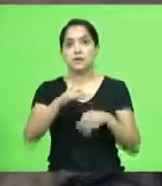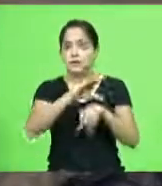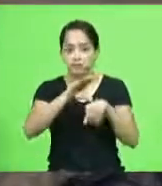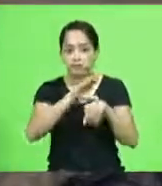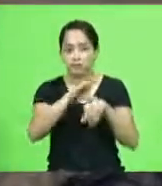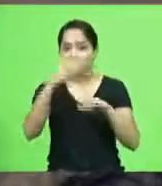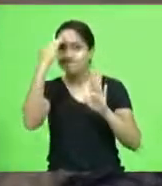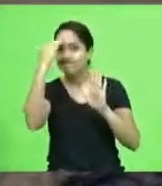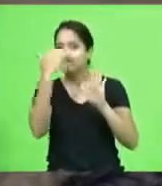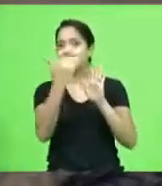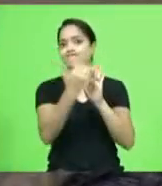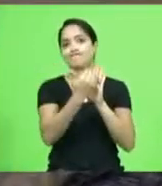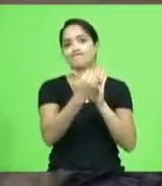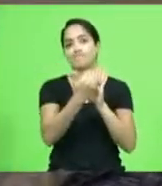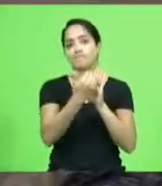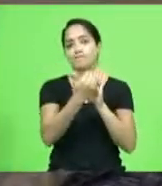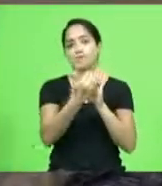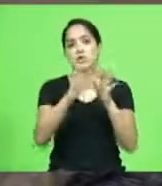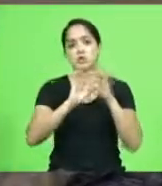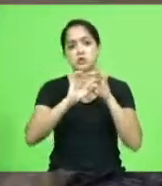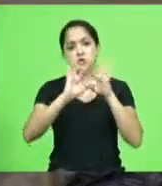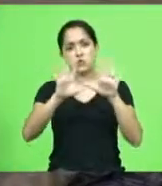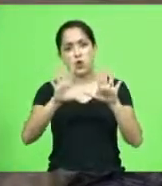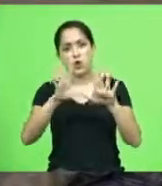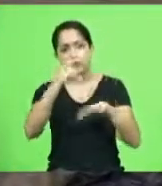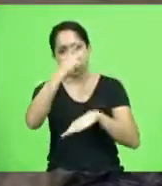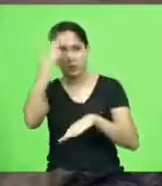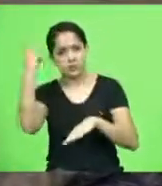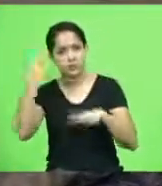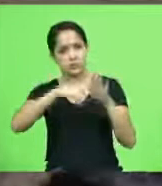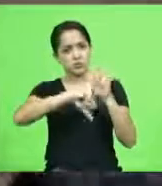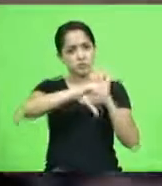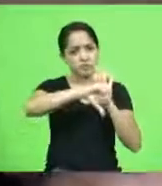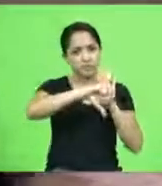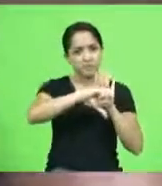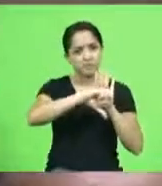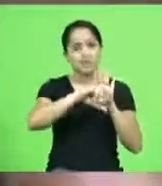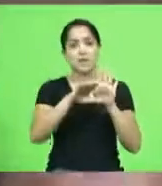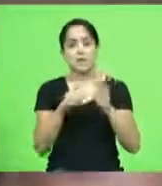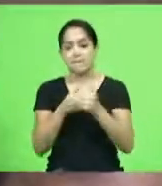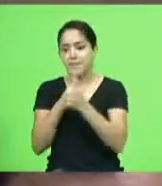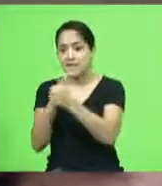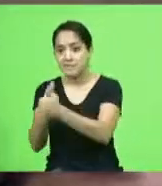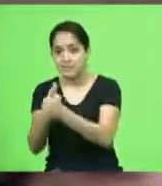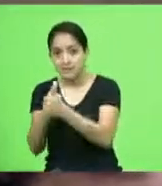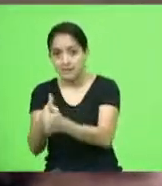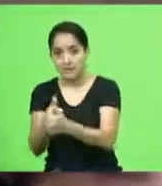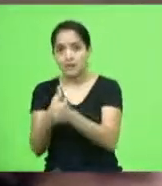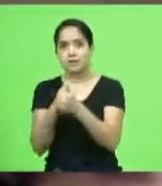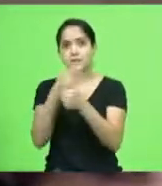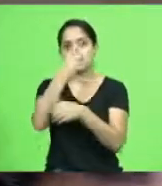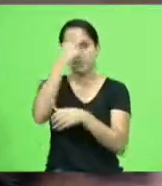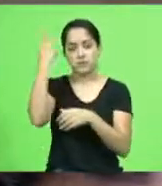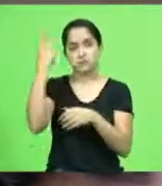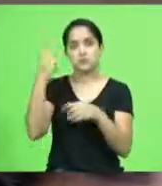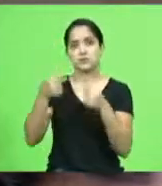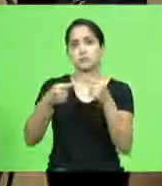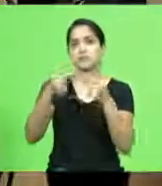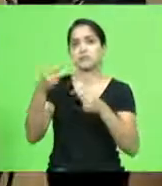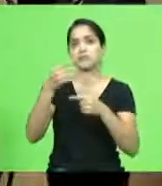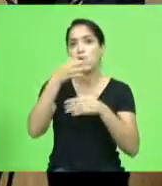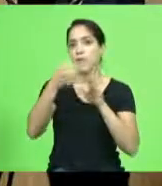solta vagabundo e persegue quem tem opinião crítica ao STF obrigado presidente